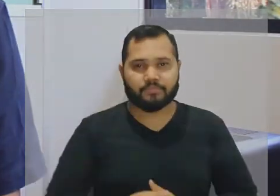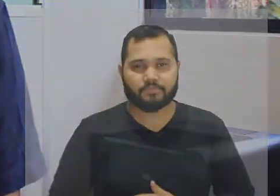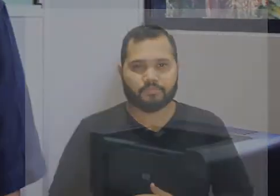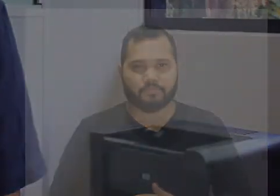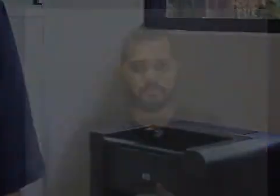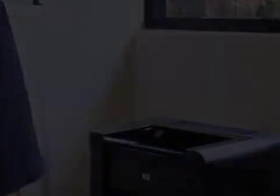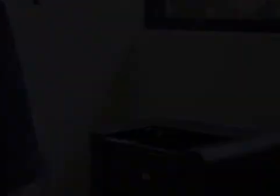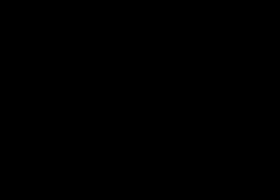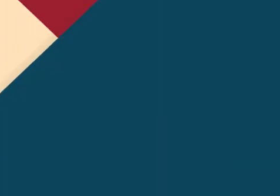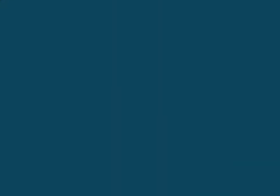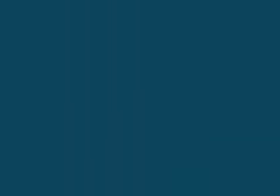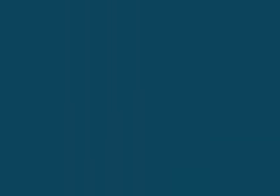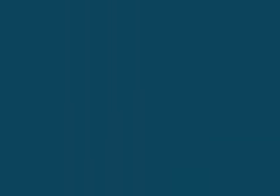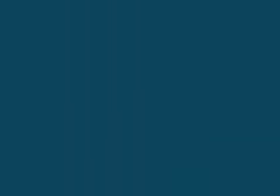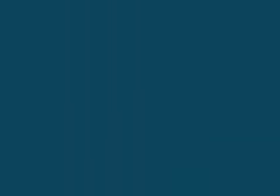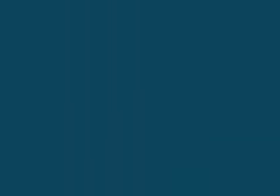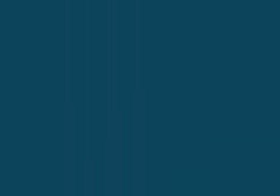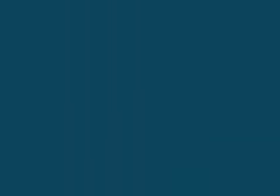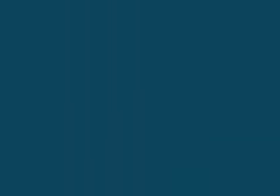campos.